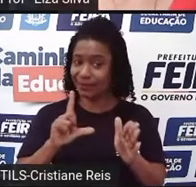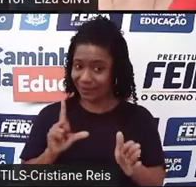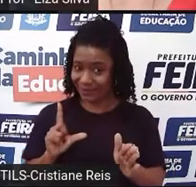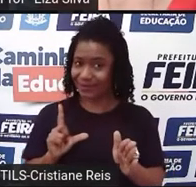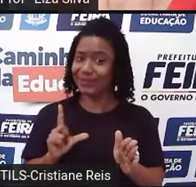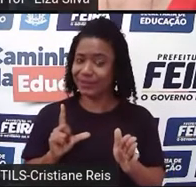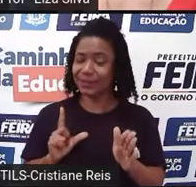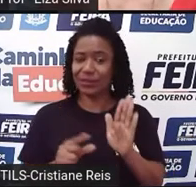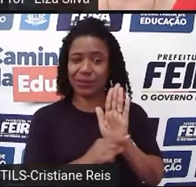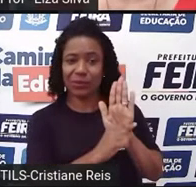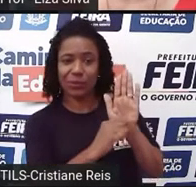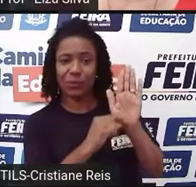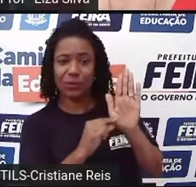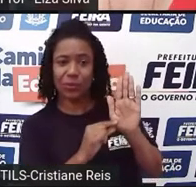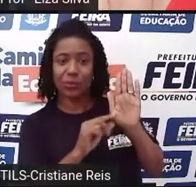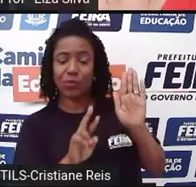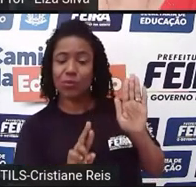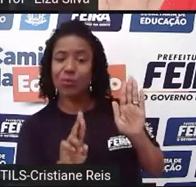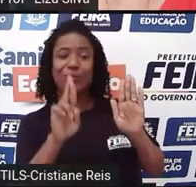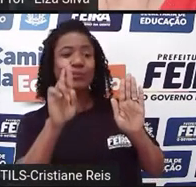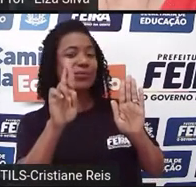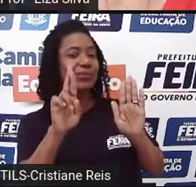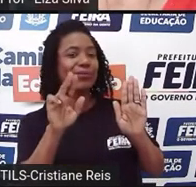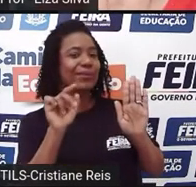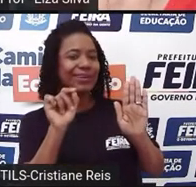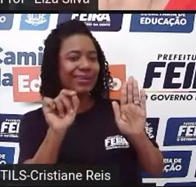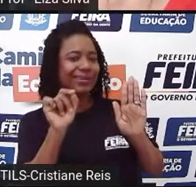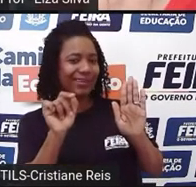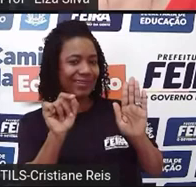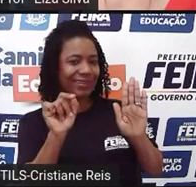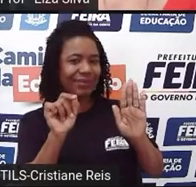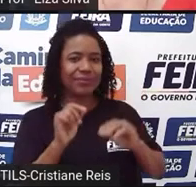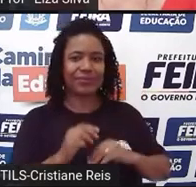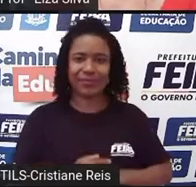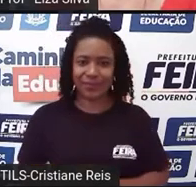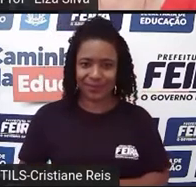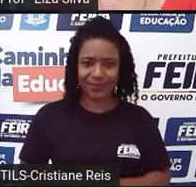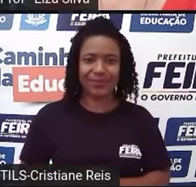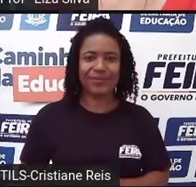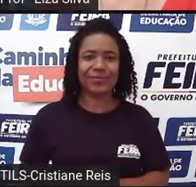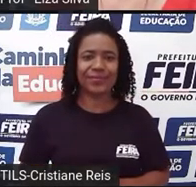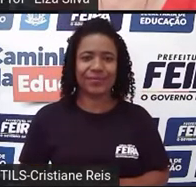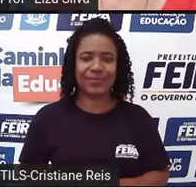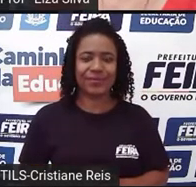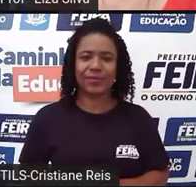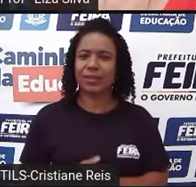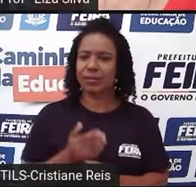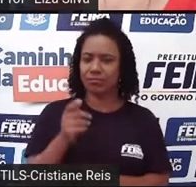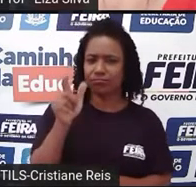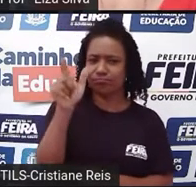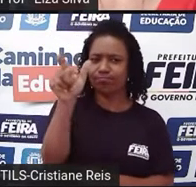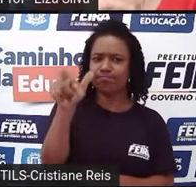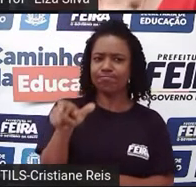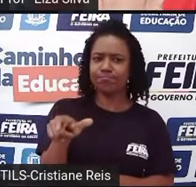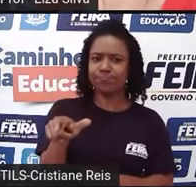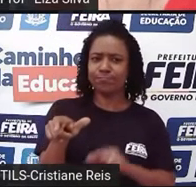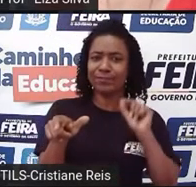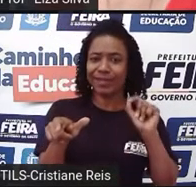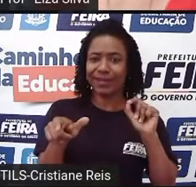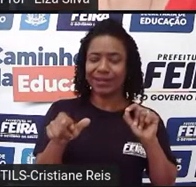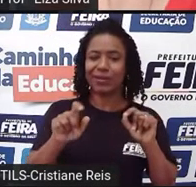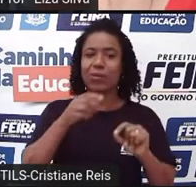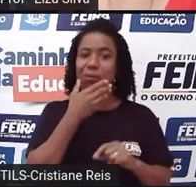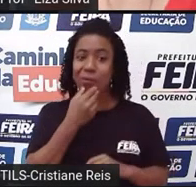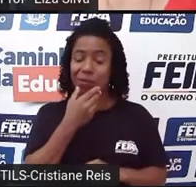quem foi o autor dessa história. Who is he? Quem é ele? William